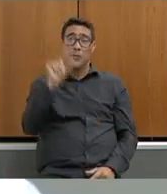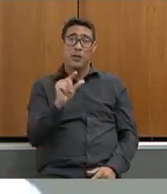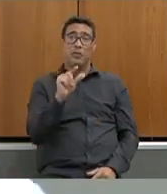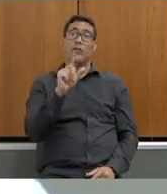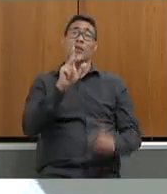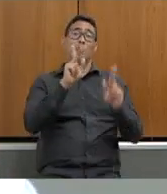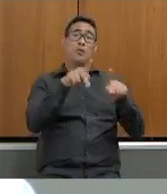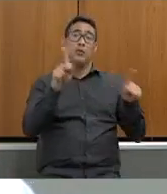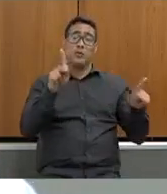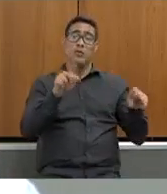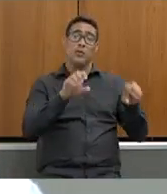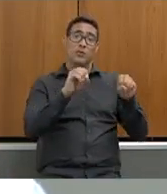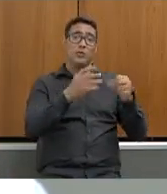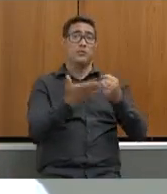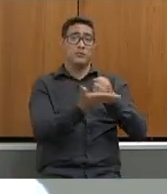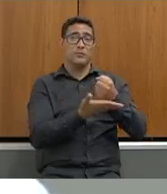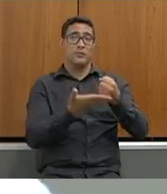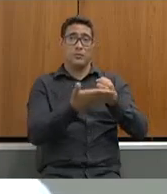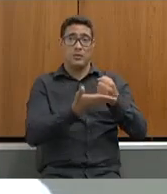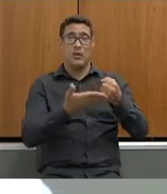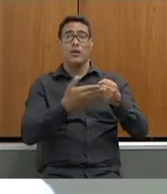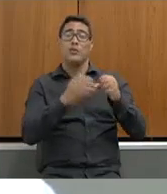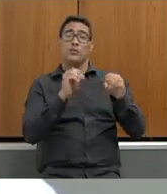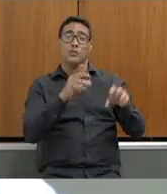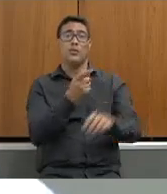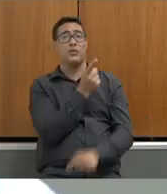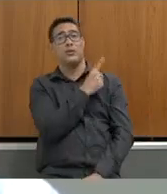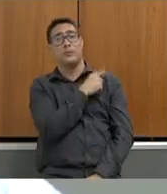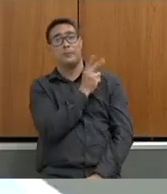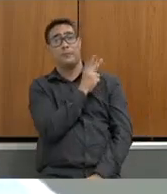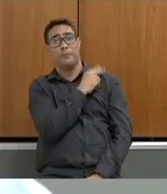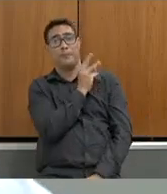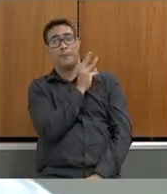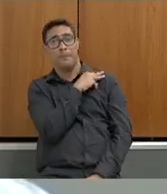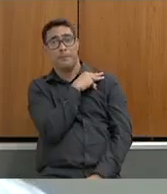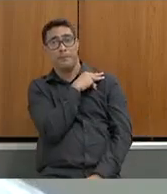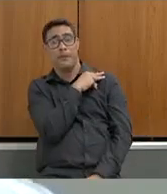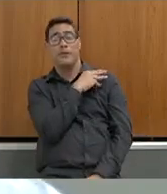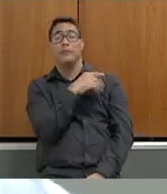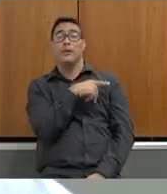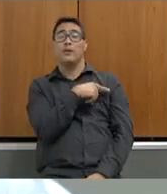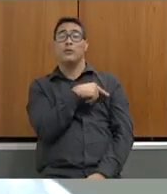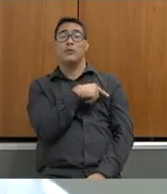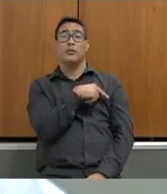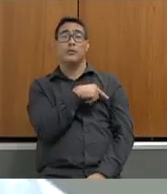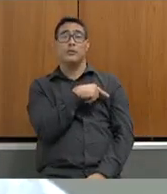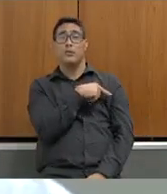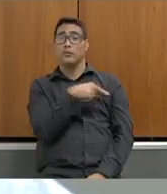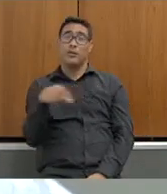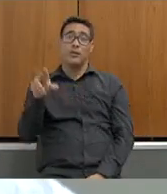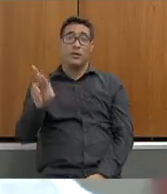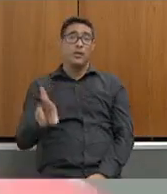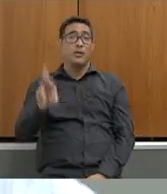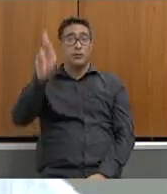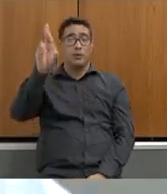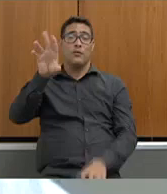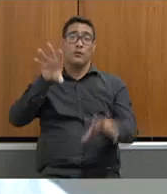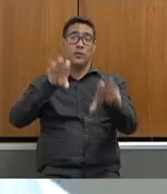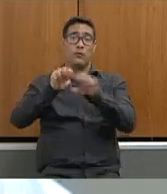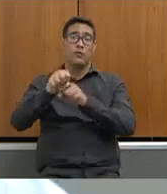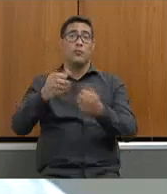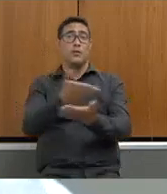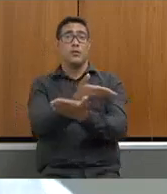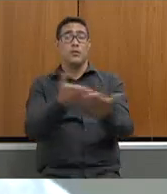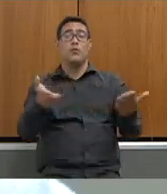e professor do ensino do ensino médio né sendo que são eles os principais formadores de